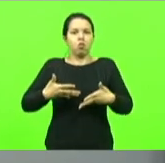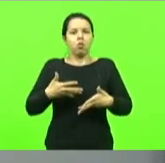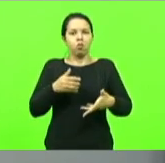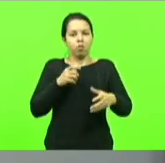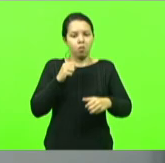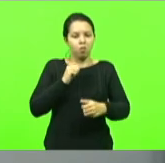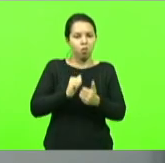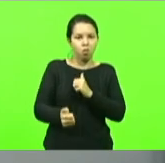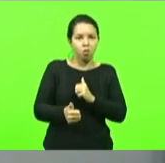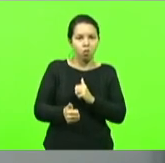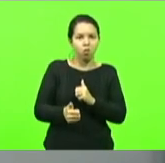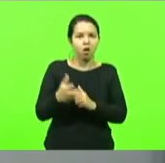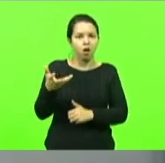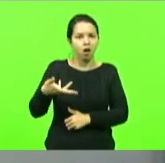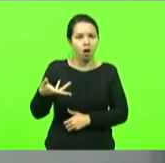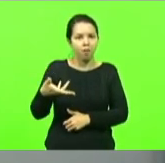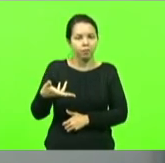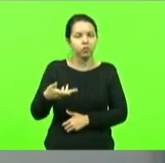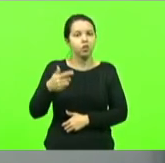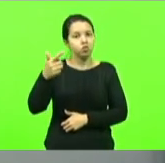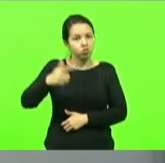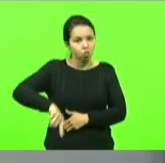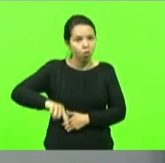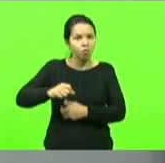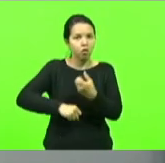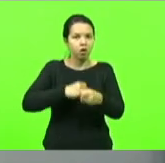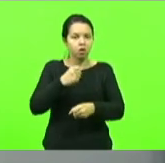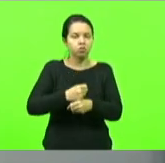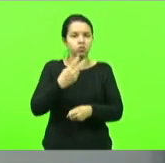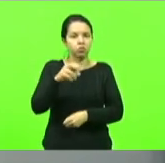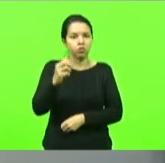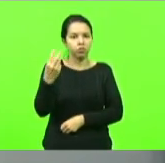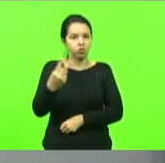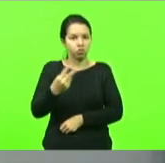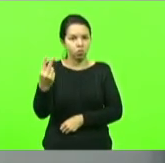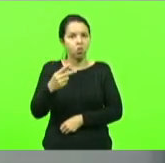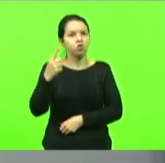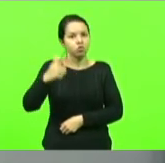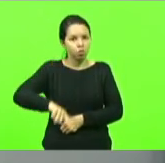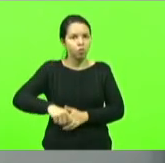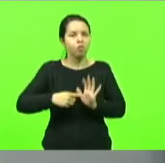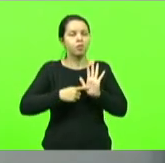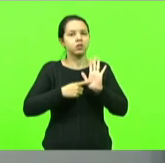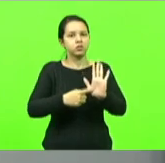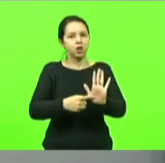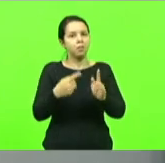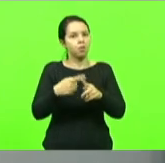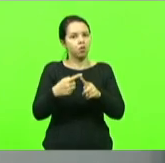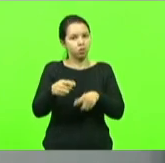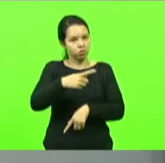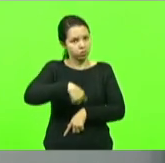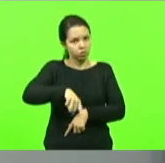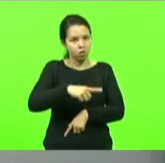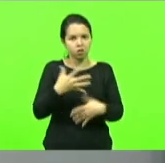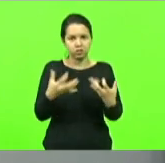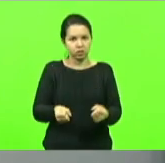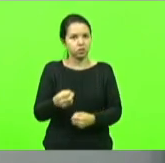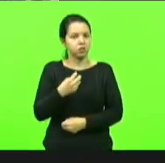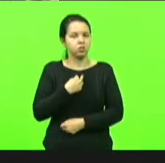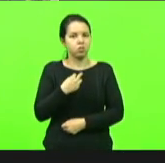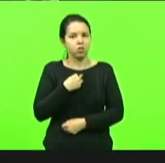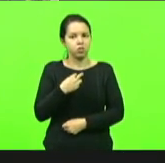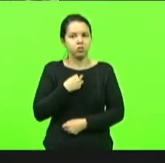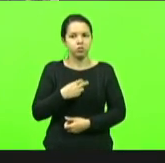novamente em 2022 presidente porque realmente a não pode aceitar isso e a gente vai trabalhar no convencimento dos colegas muito